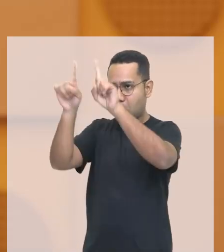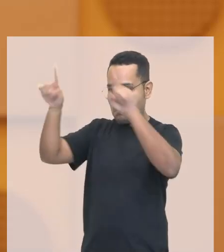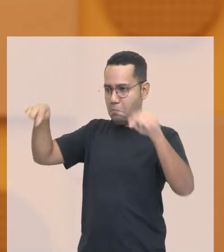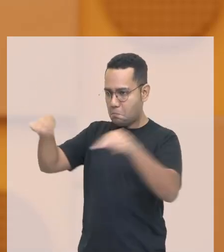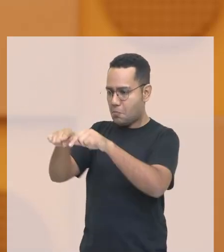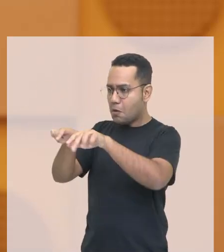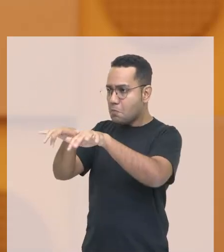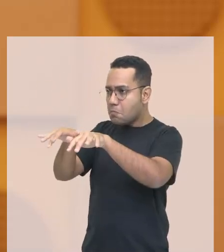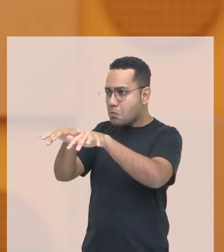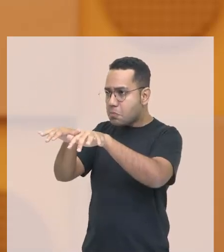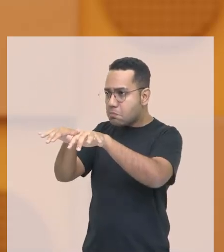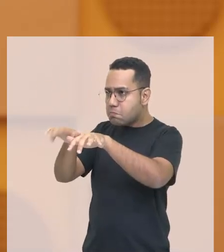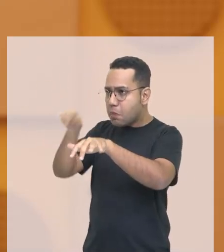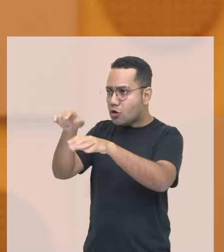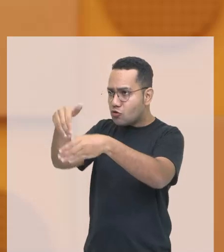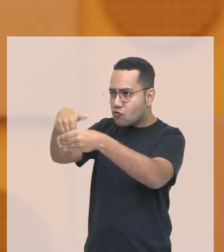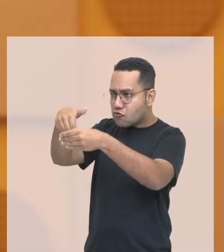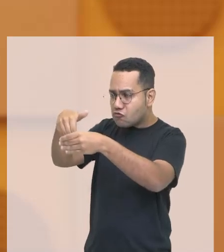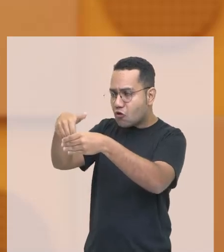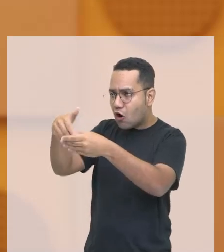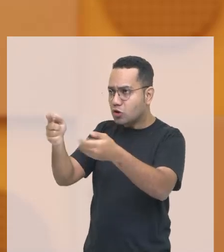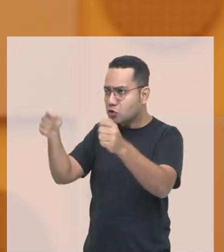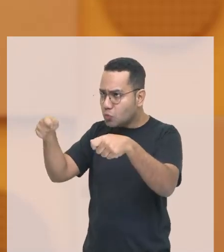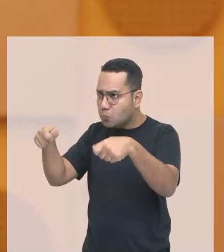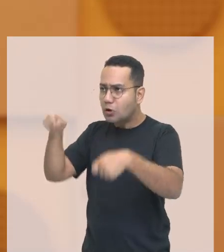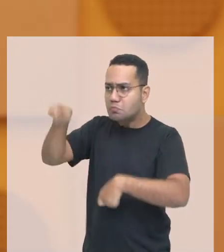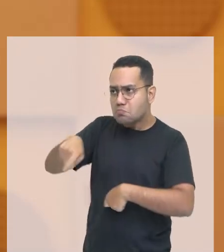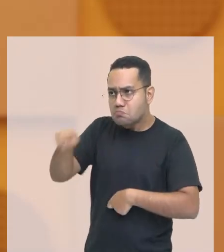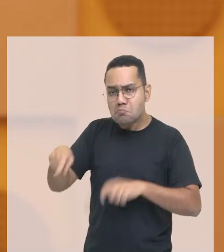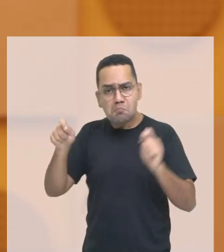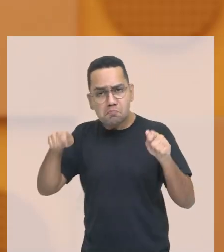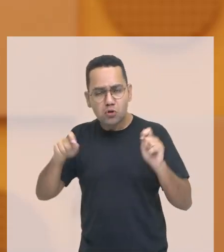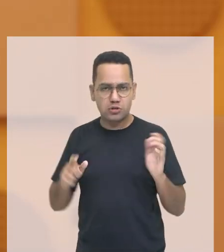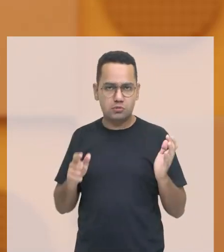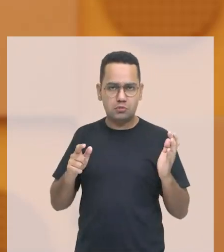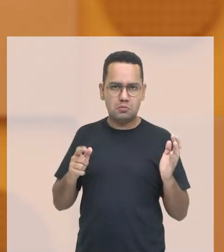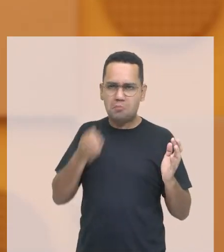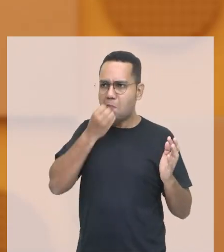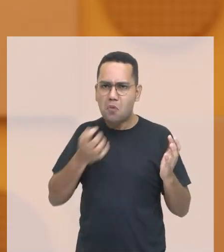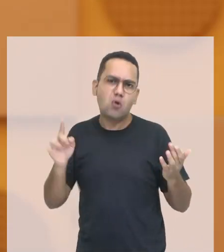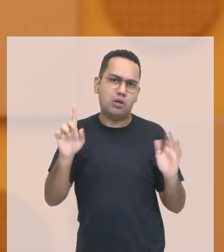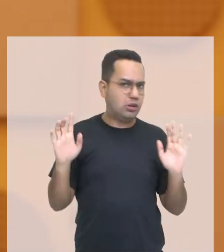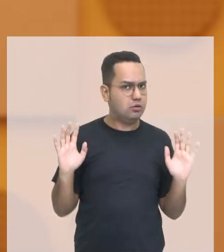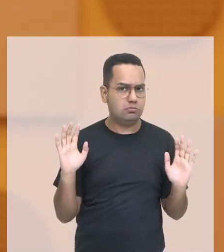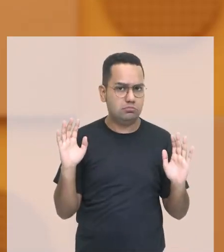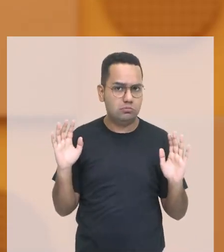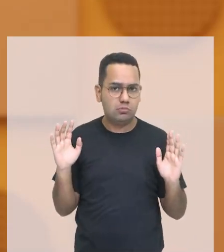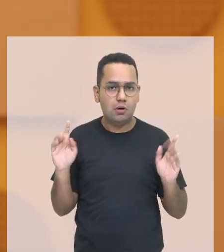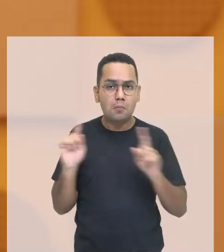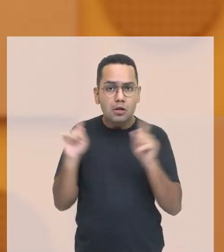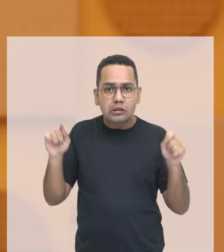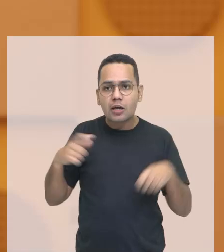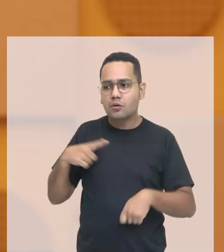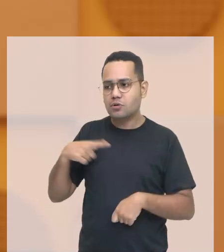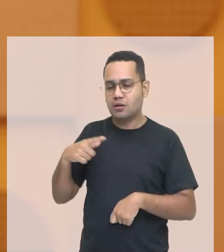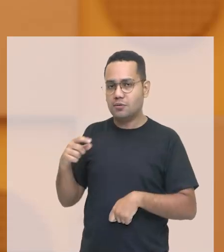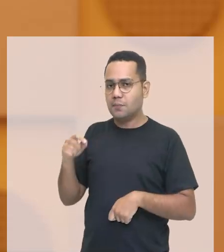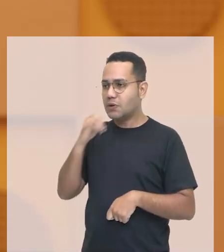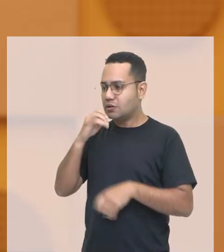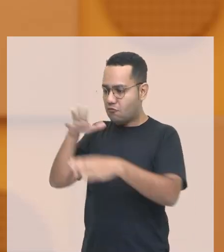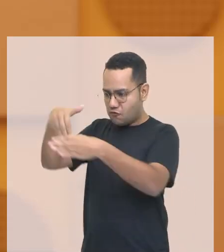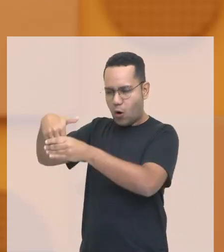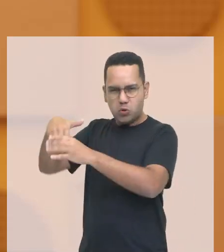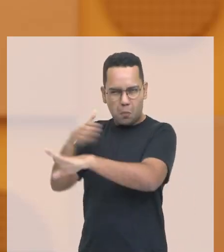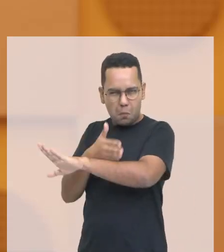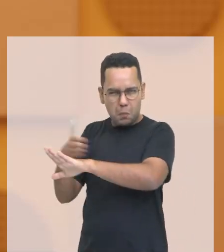algo sábio nem inteligente você anular seu voto mas você tem o direito de anular ou votar em branco ou no candidato que você achar